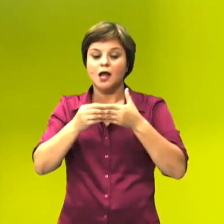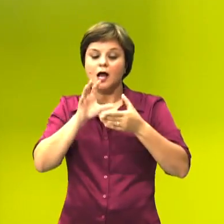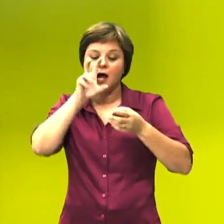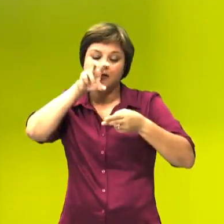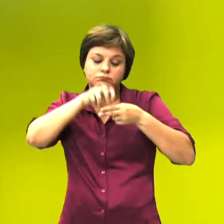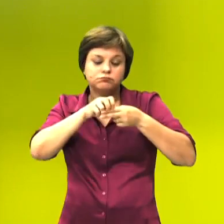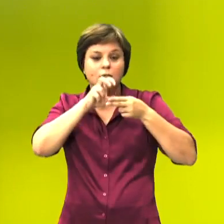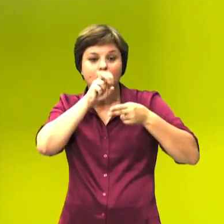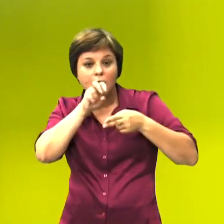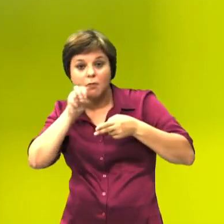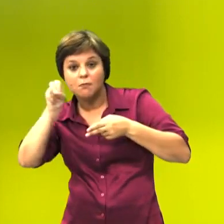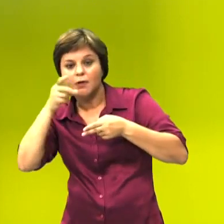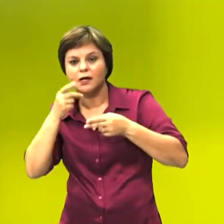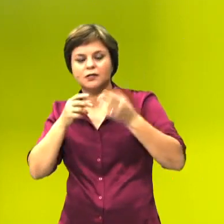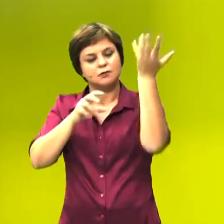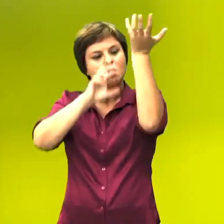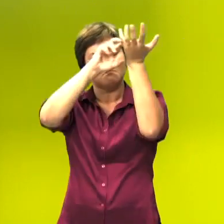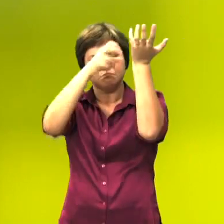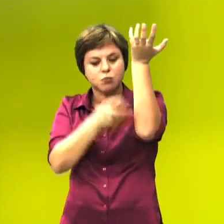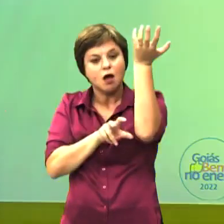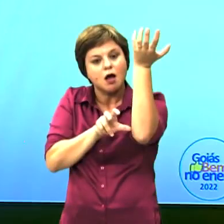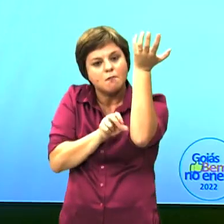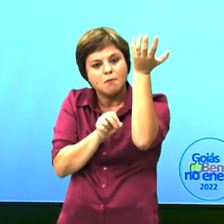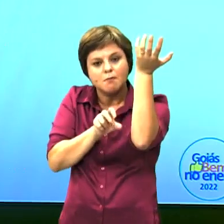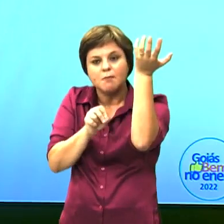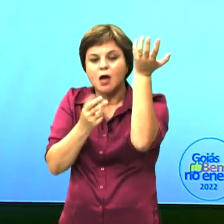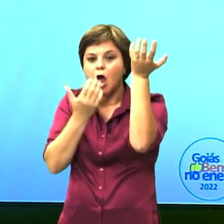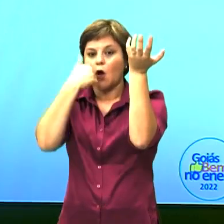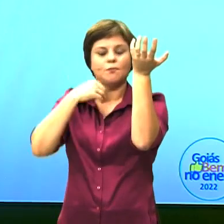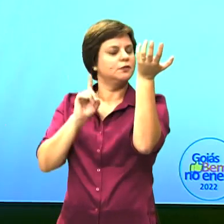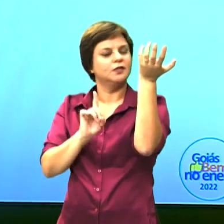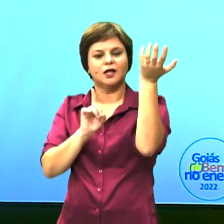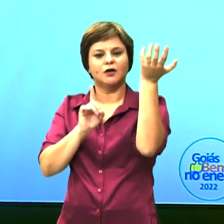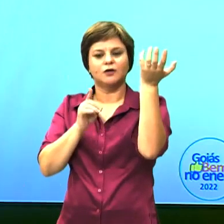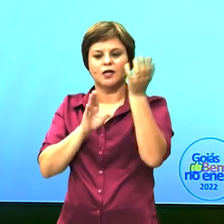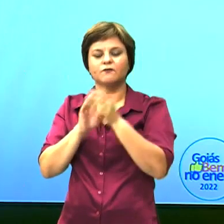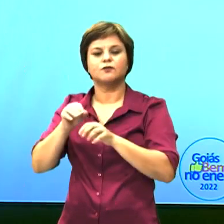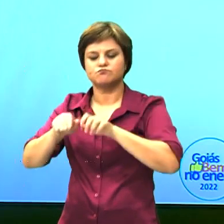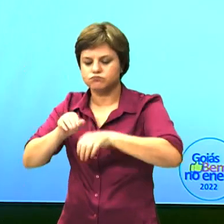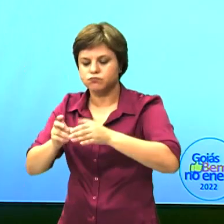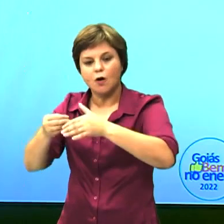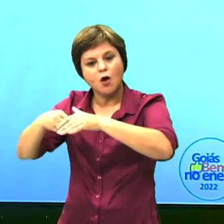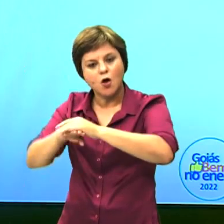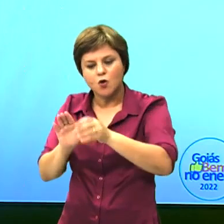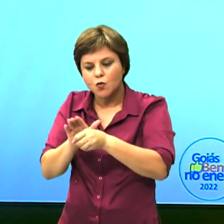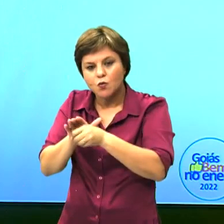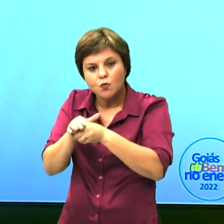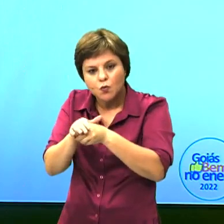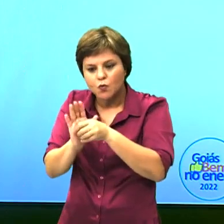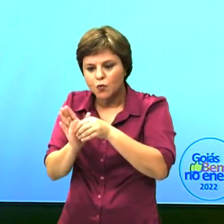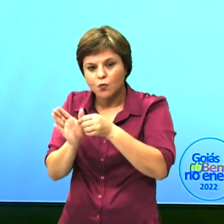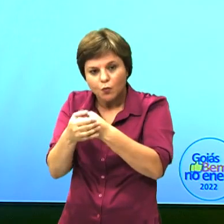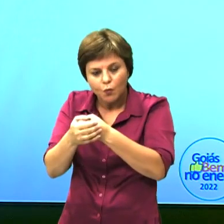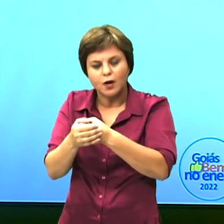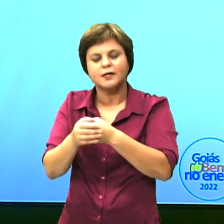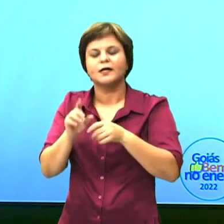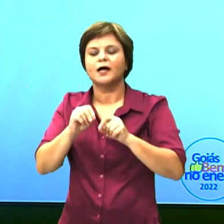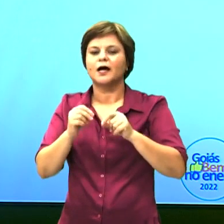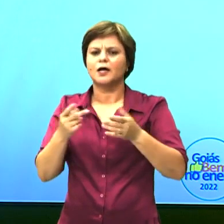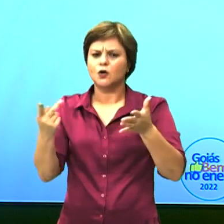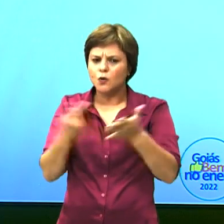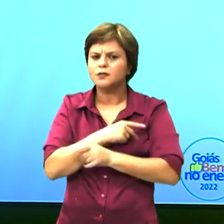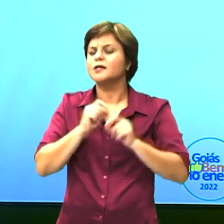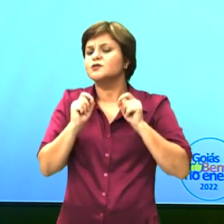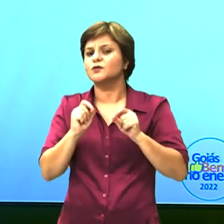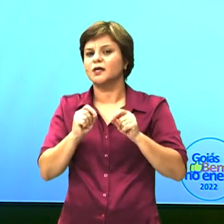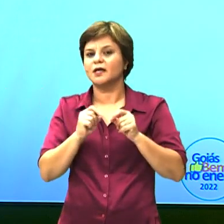sementes que caem das árvores, mas, em vez de comê-las, enterram-nas em outro lugar. Esse procedimento lhes